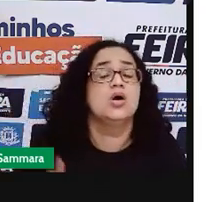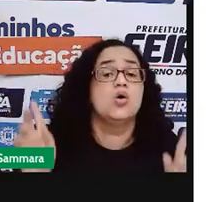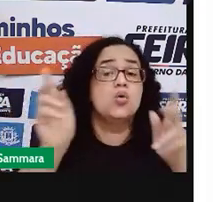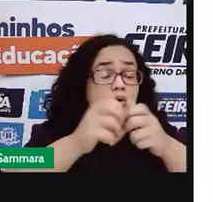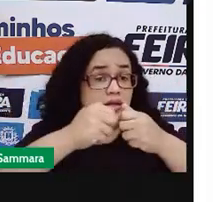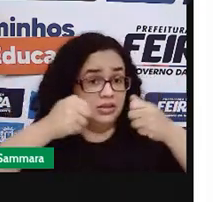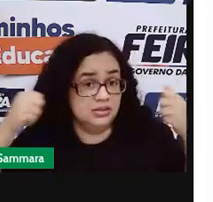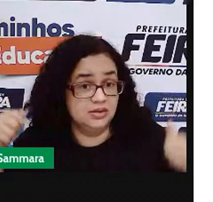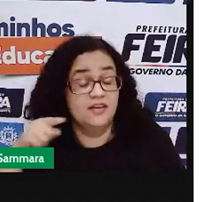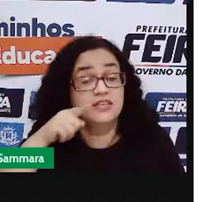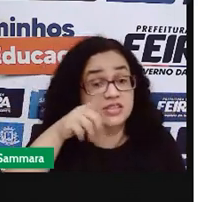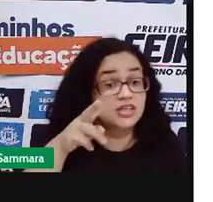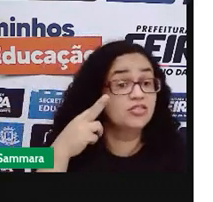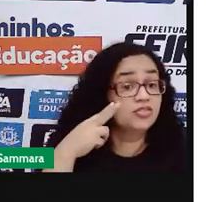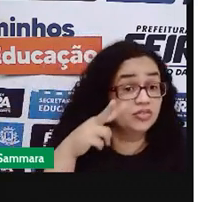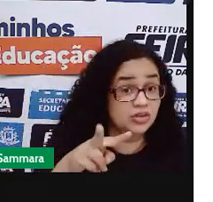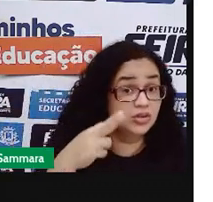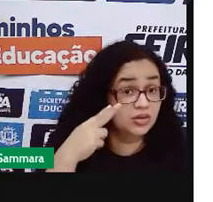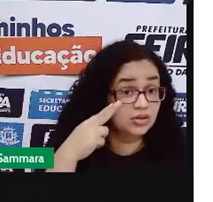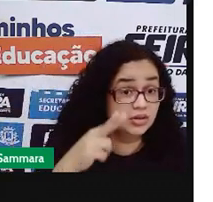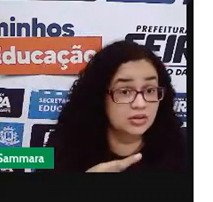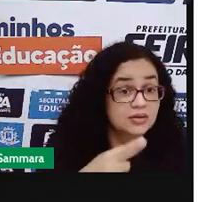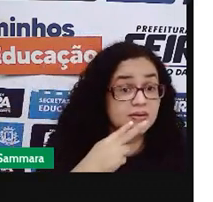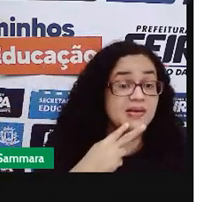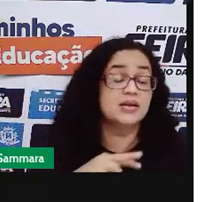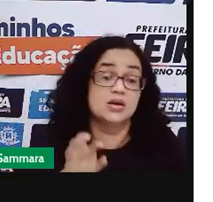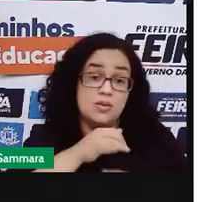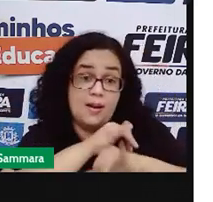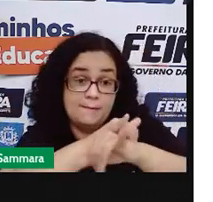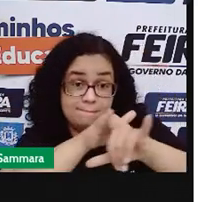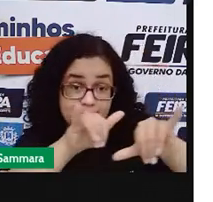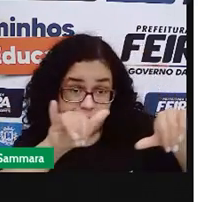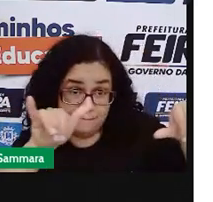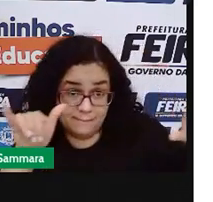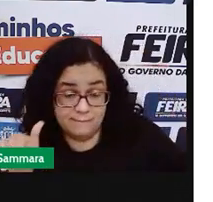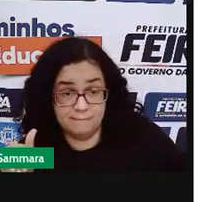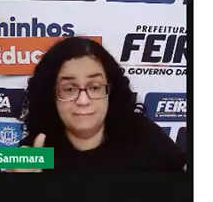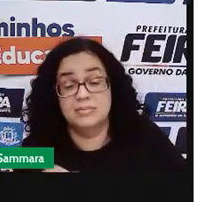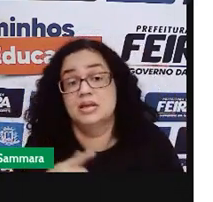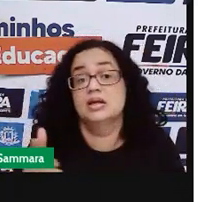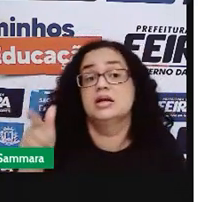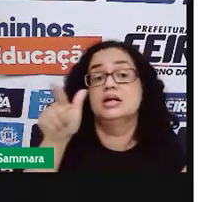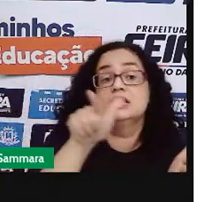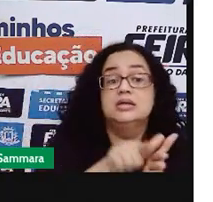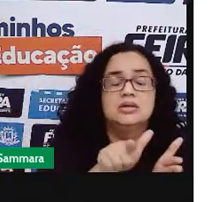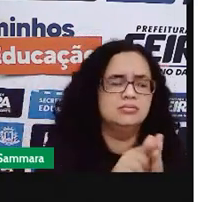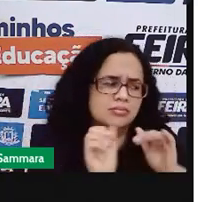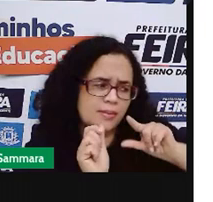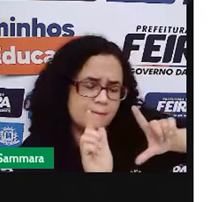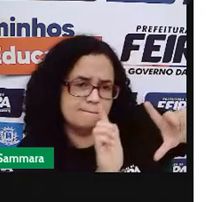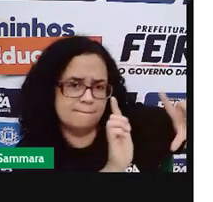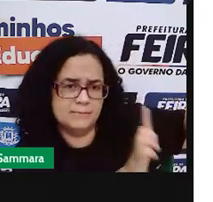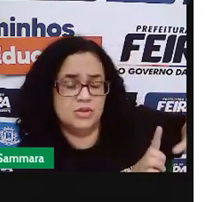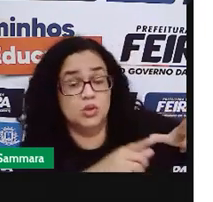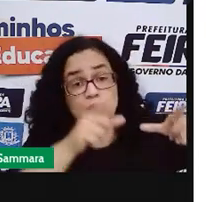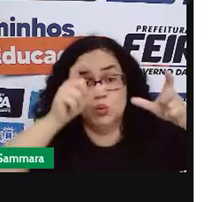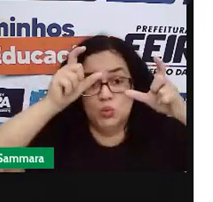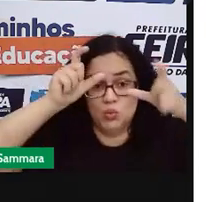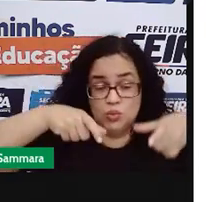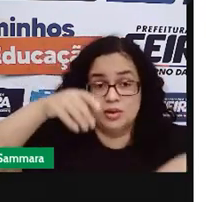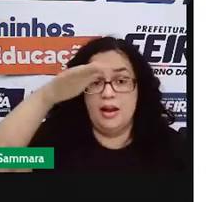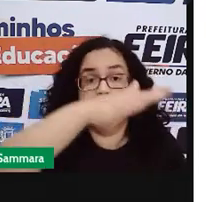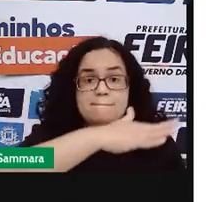cartaz, como você viu, ele vai ter uma propaganda que é geralmente no papel para ser fixada num lugar